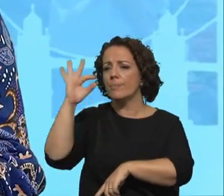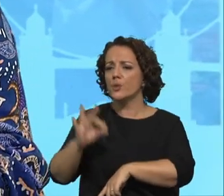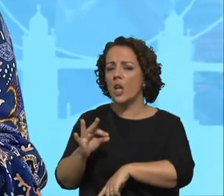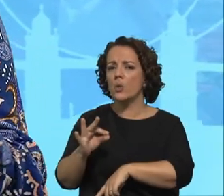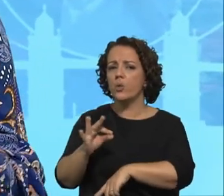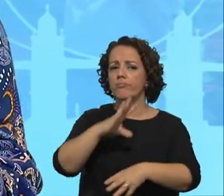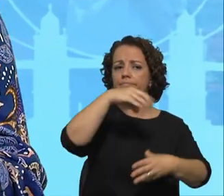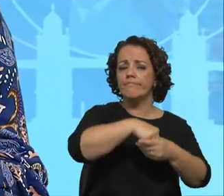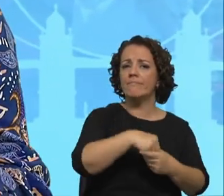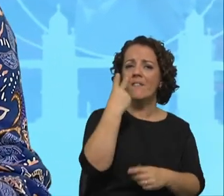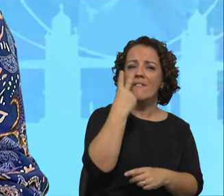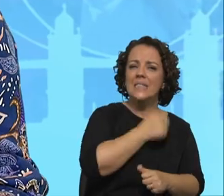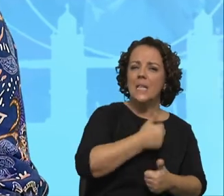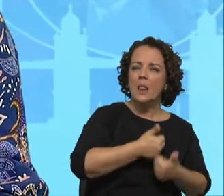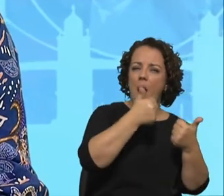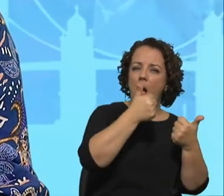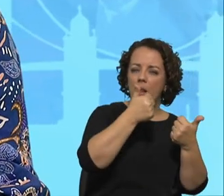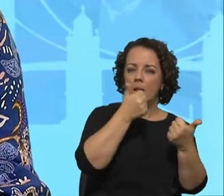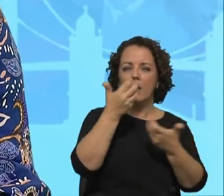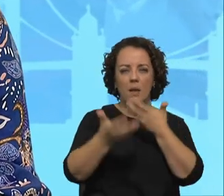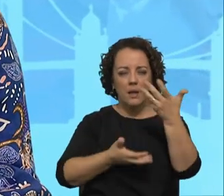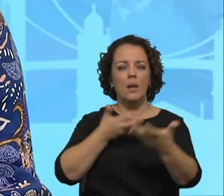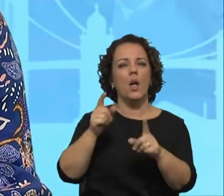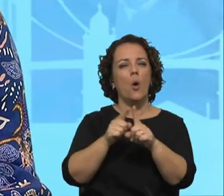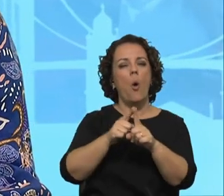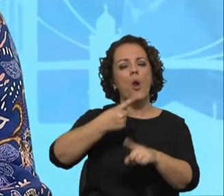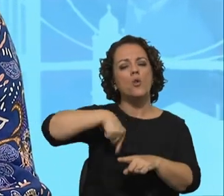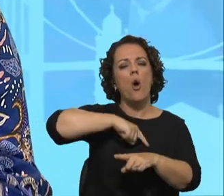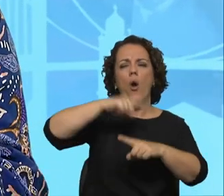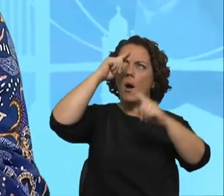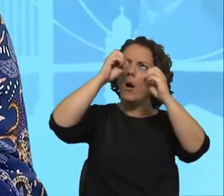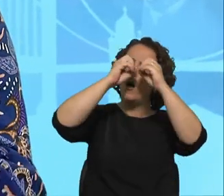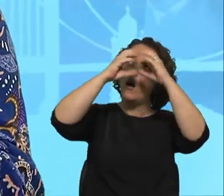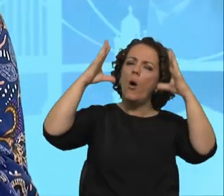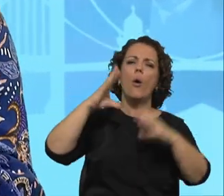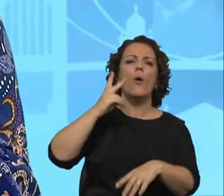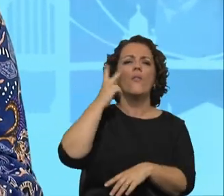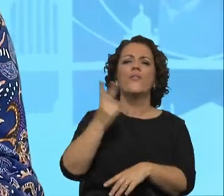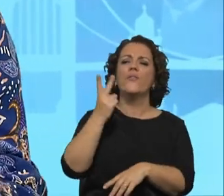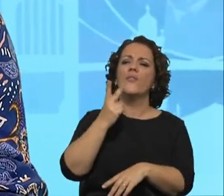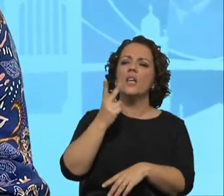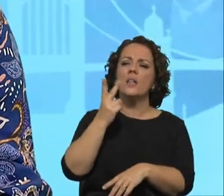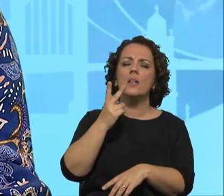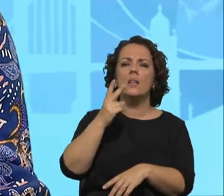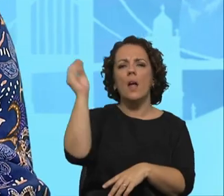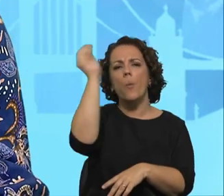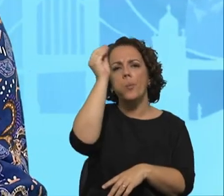Mas acho que tudo tem a ver com a concepção que nós temos hoje do que é o mundo rural, não aquela questão do agrário, como